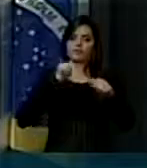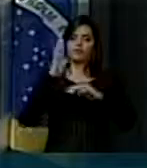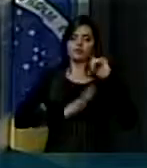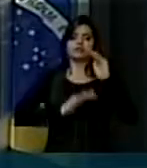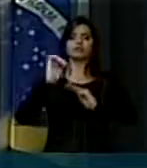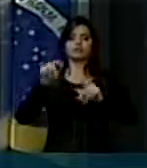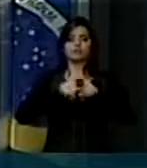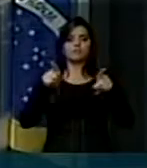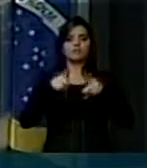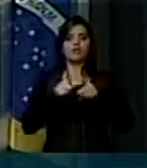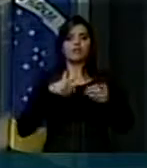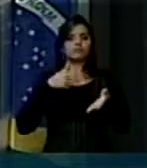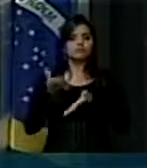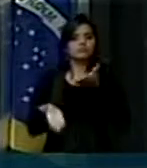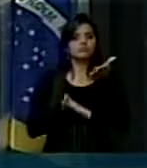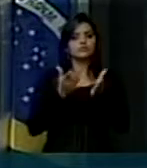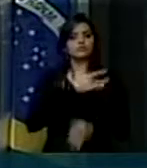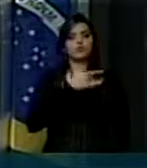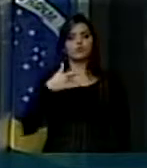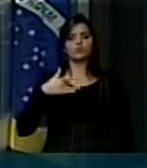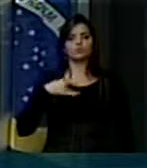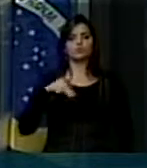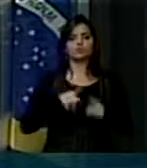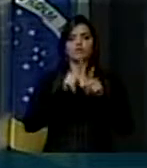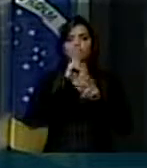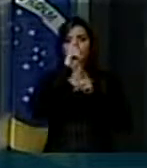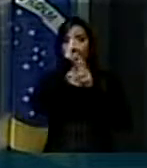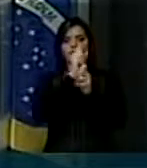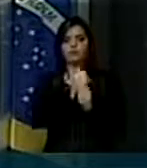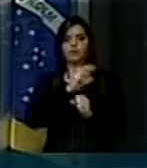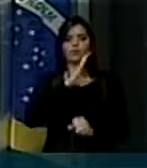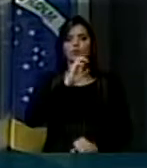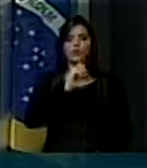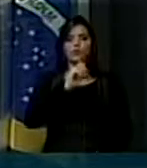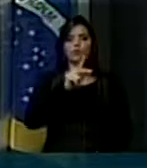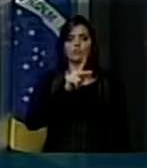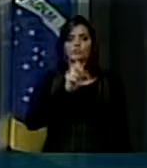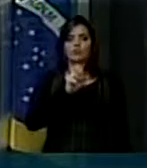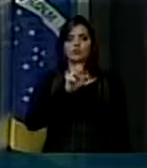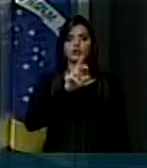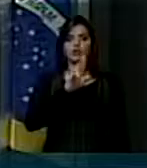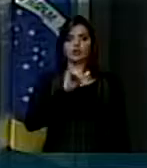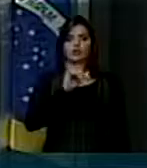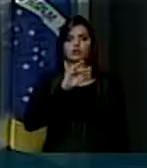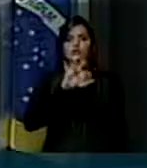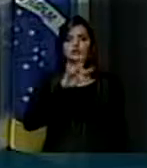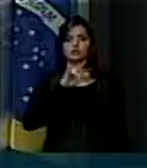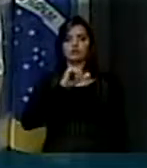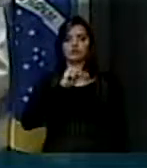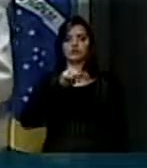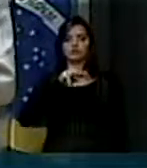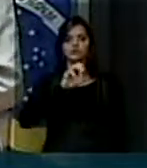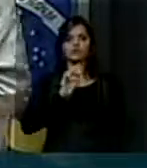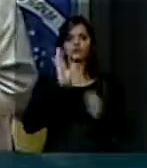só de as atenções à saúde, mas também fortalecimento do cooperativismo na área da saúde. Então, esse é o apelo para nós voltarmos.